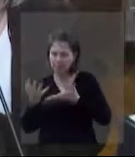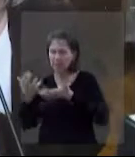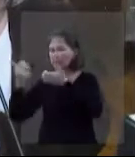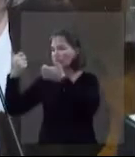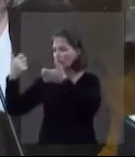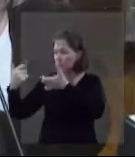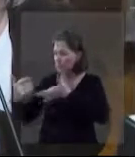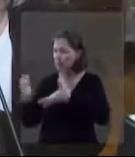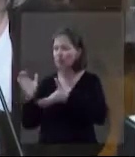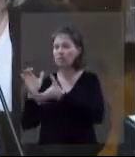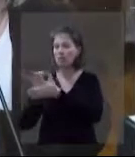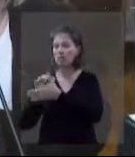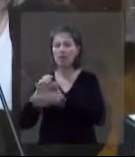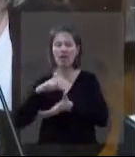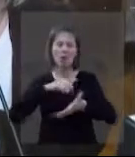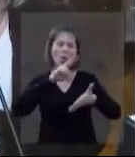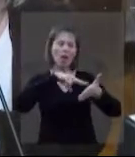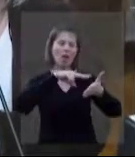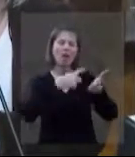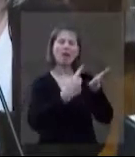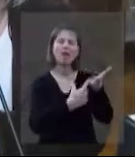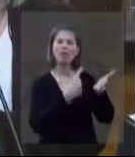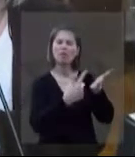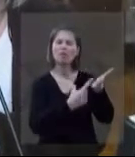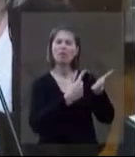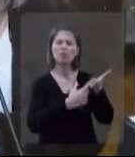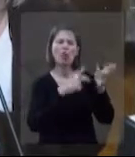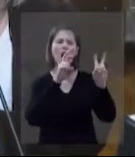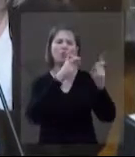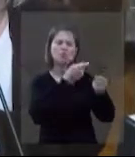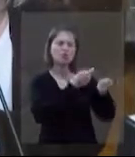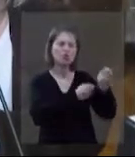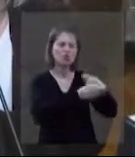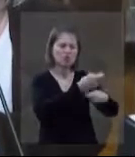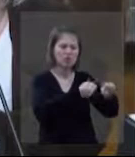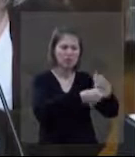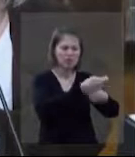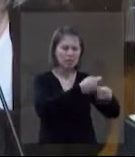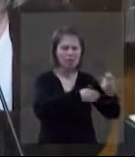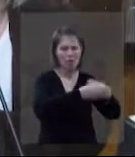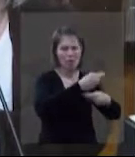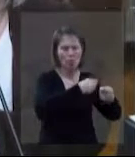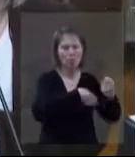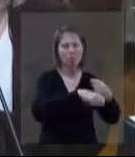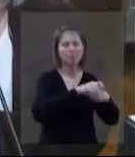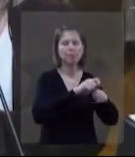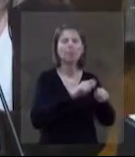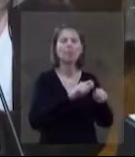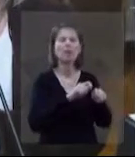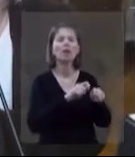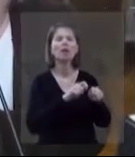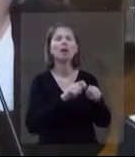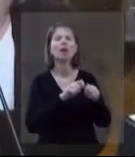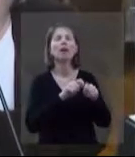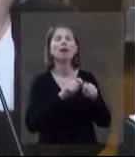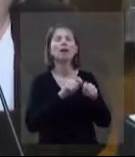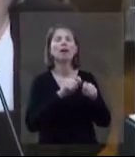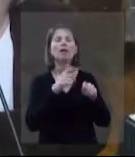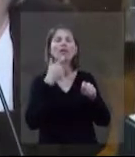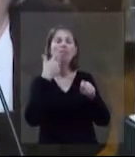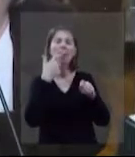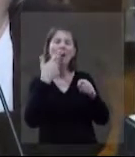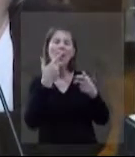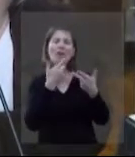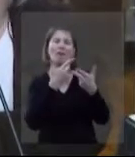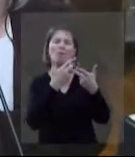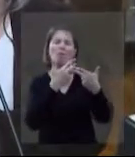coração. Às vezes a esposa está ali do lado. Eu estou lendo um livro chamado Metanoia, que é sobre gestão, não é sobre a metanoia, arrependimento. Mas tem a